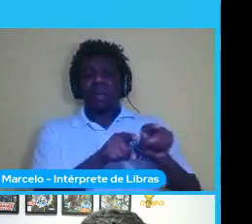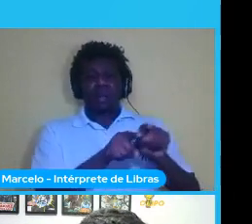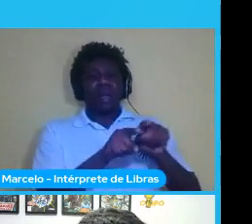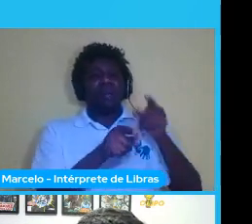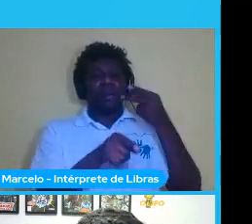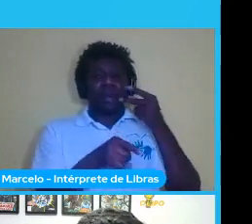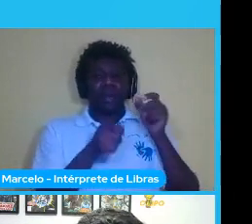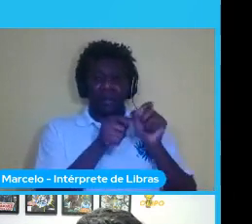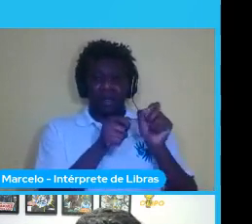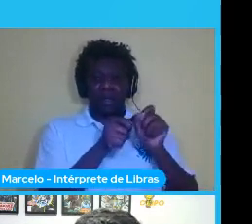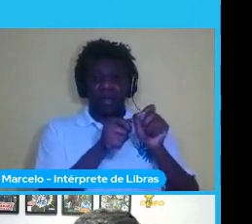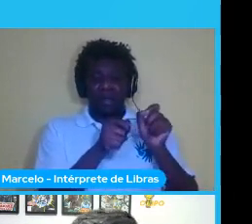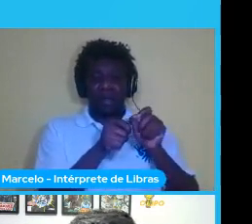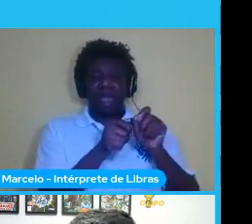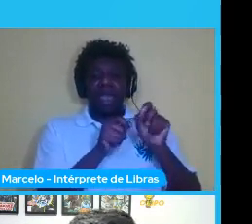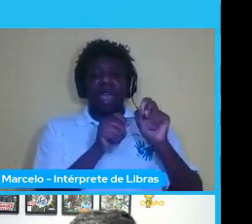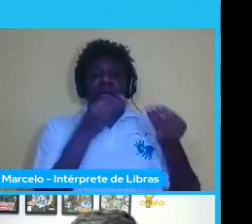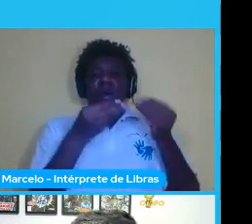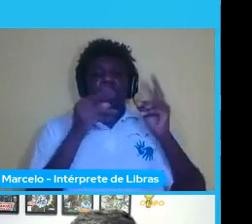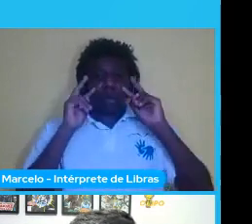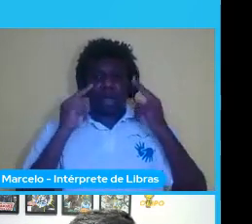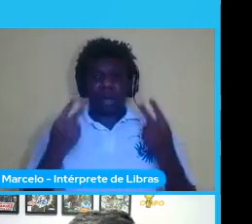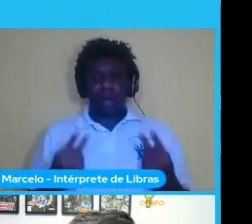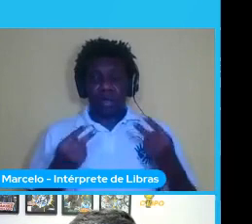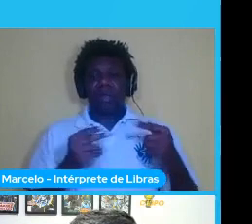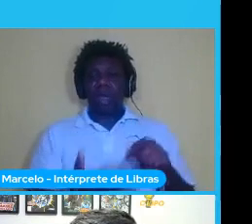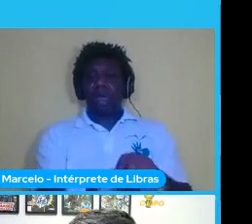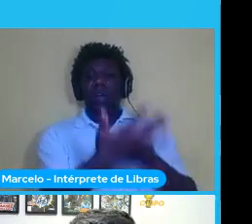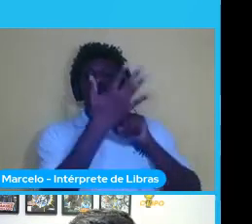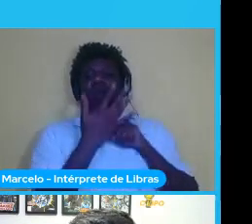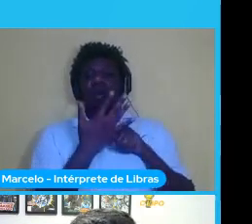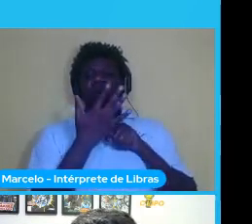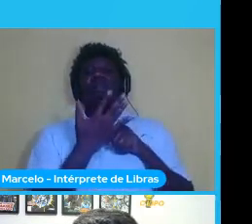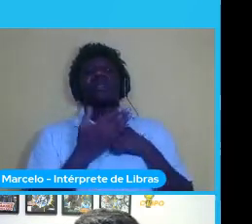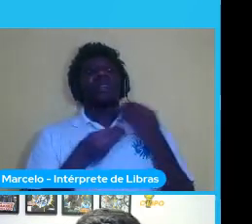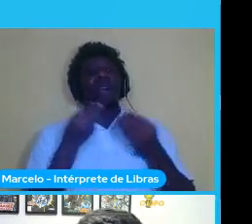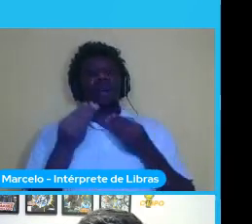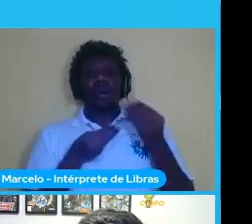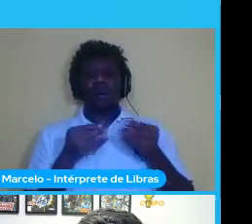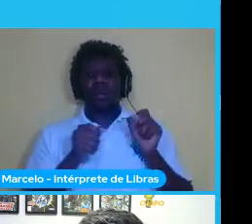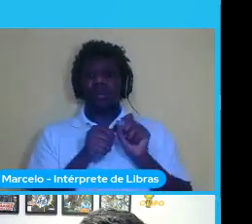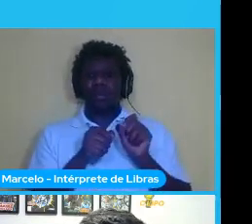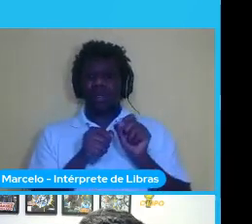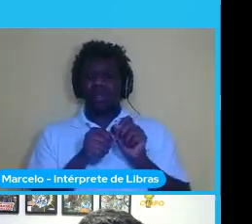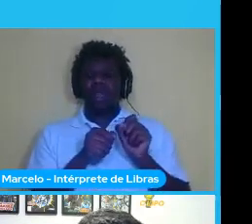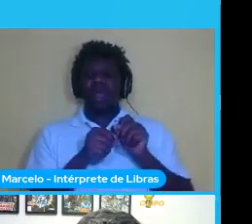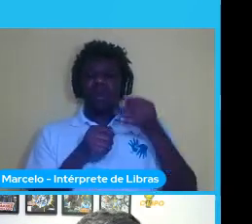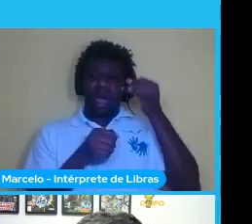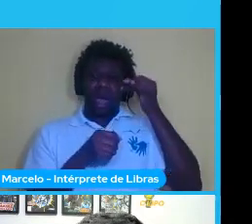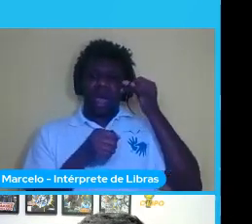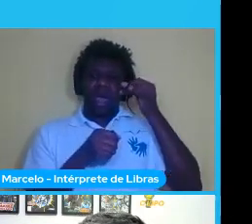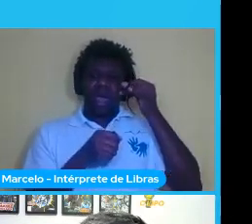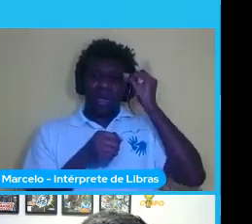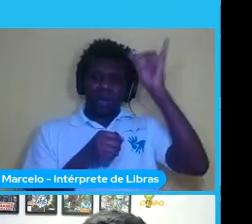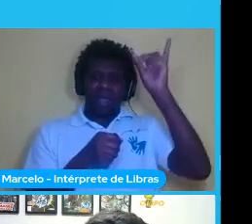e eles mostram que eles tentaram ao máximo balancear e eliminar alguns vieses ali